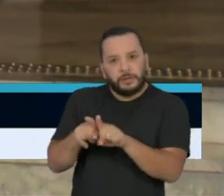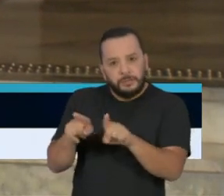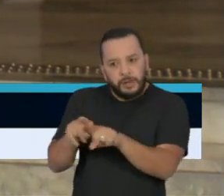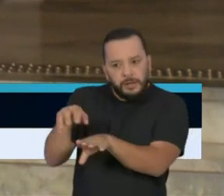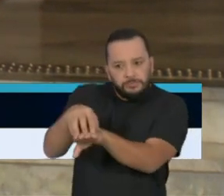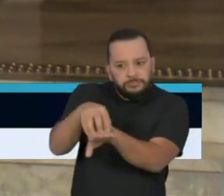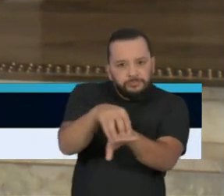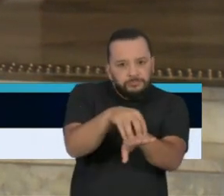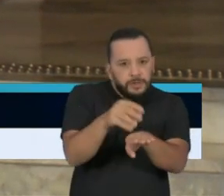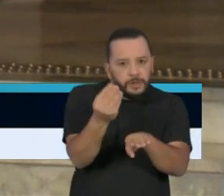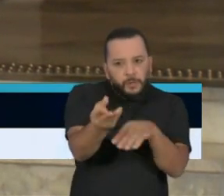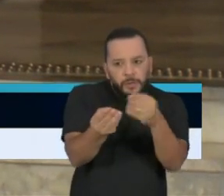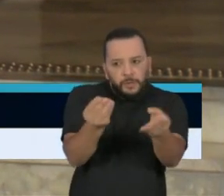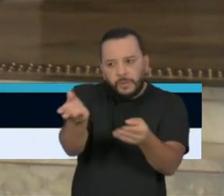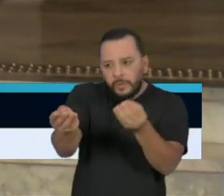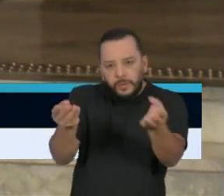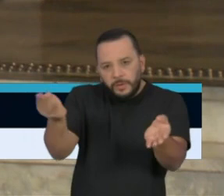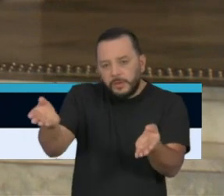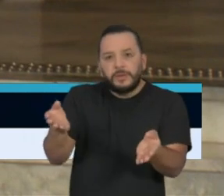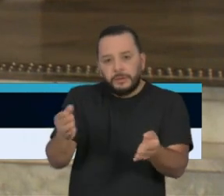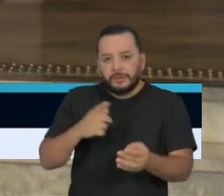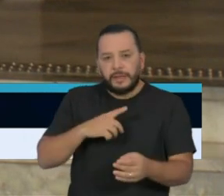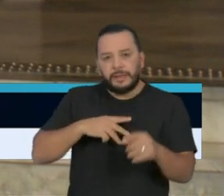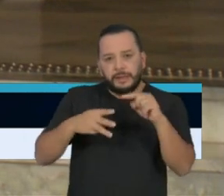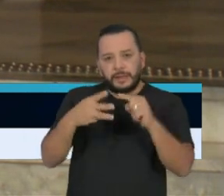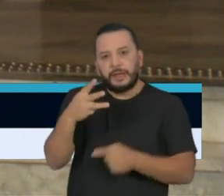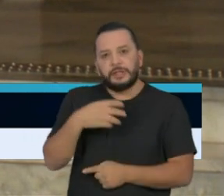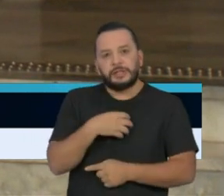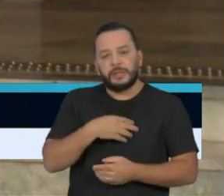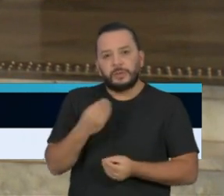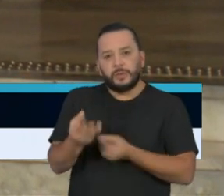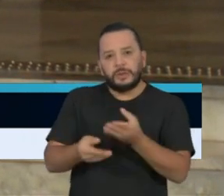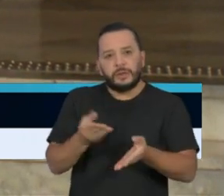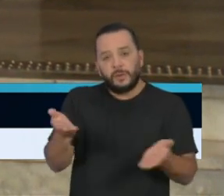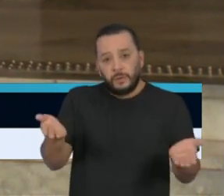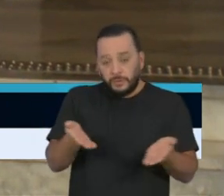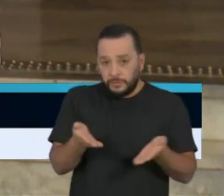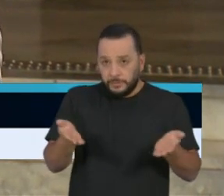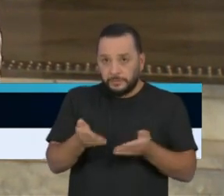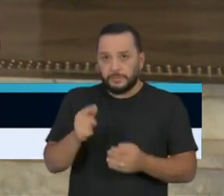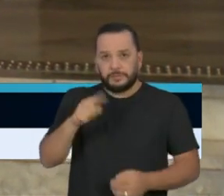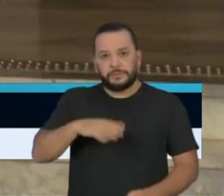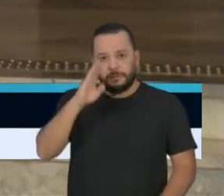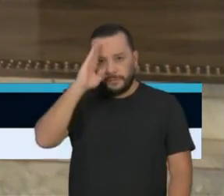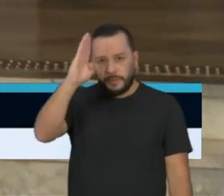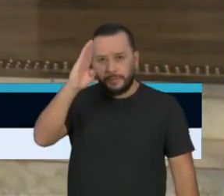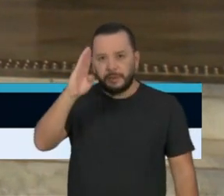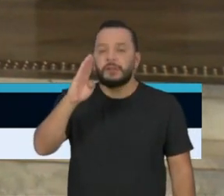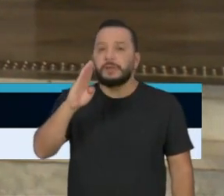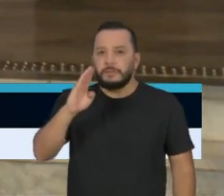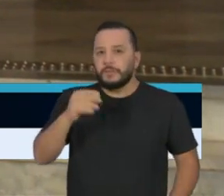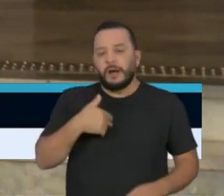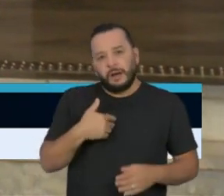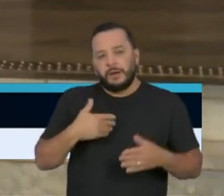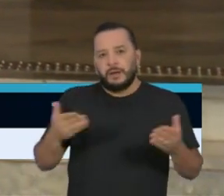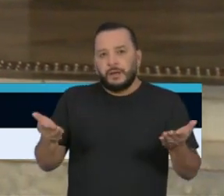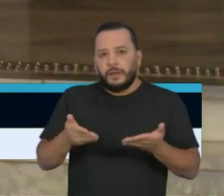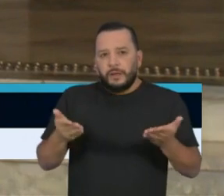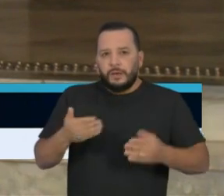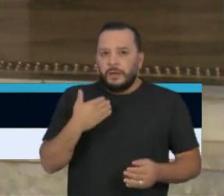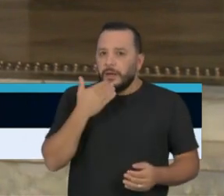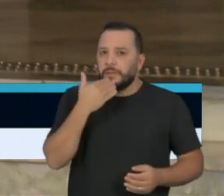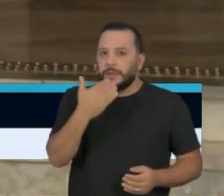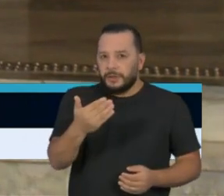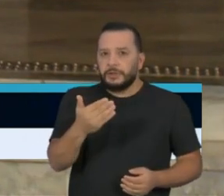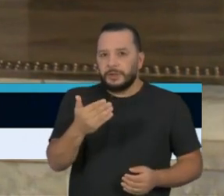Nós temos três formas de doações hoje, e a principal que estamos fazendo um pedido